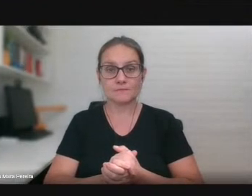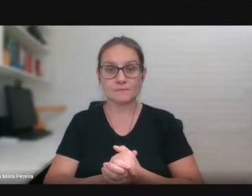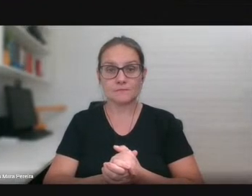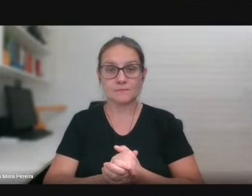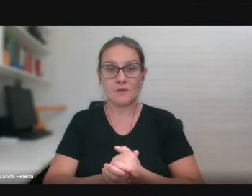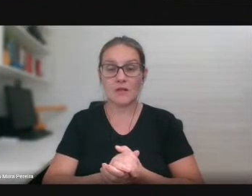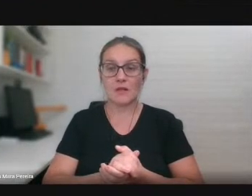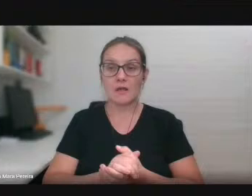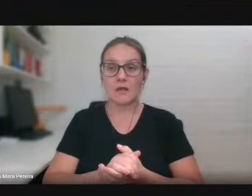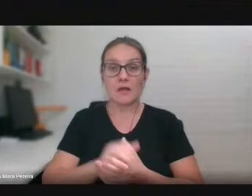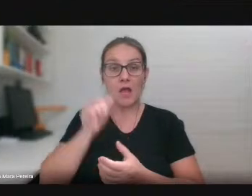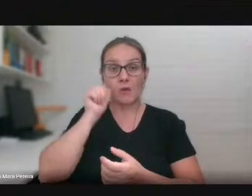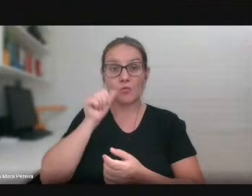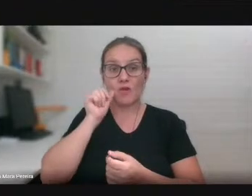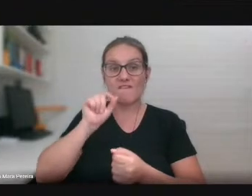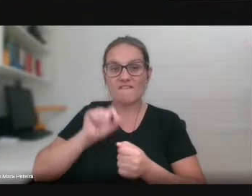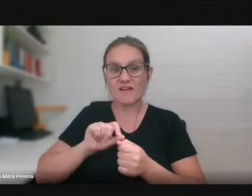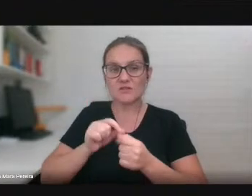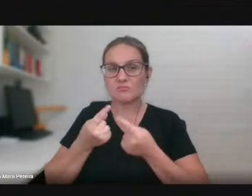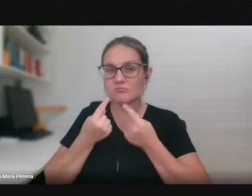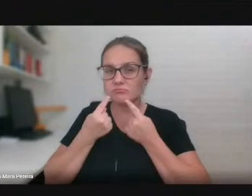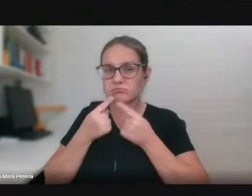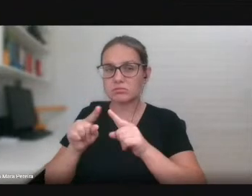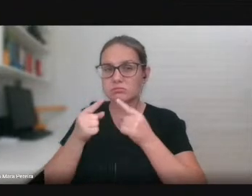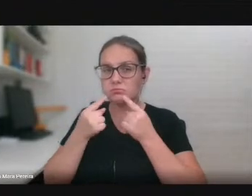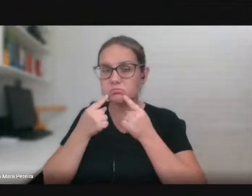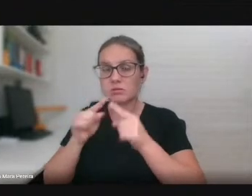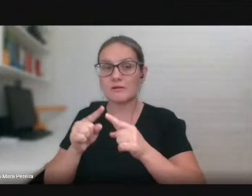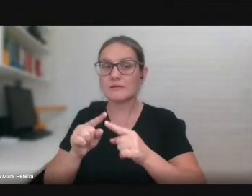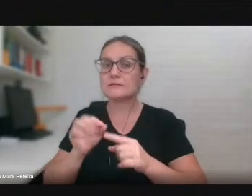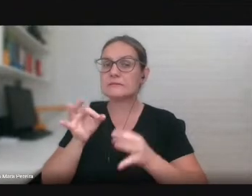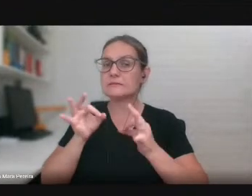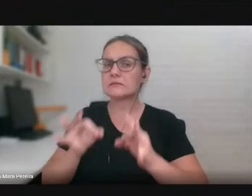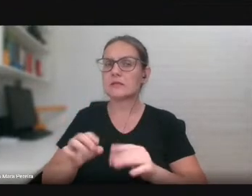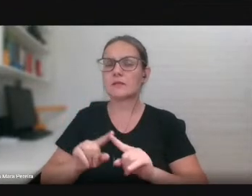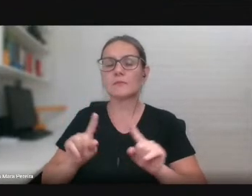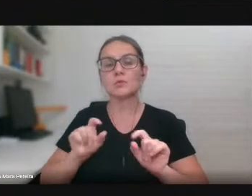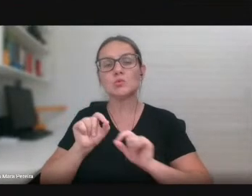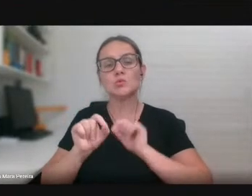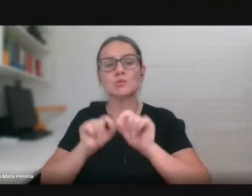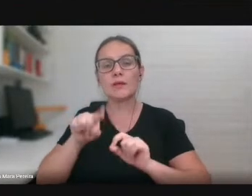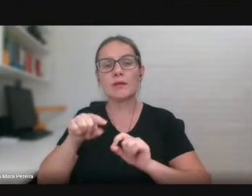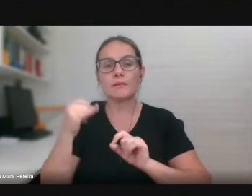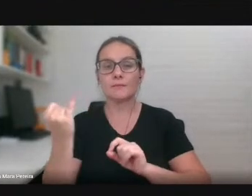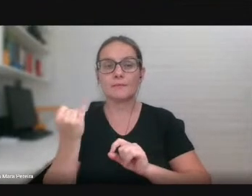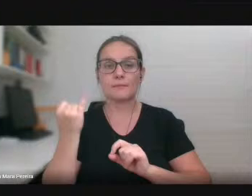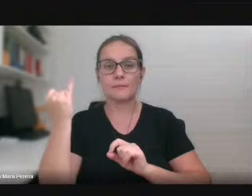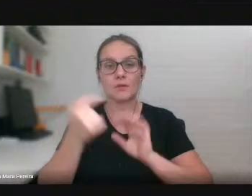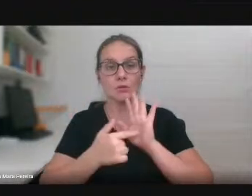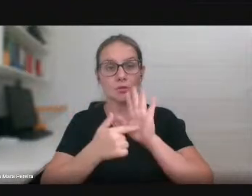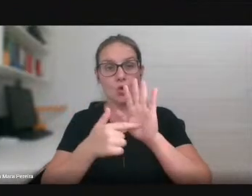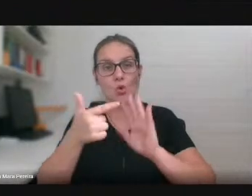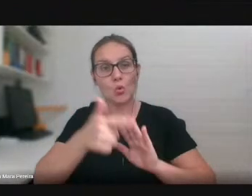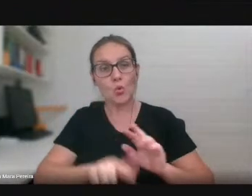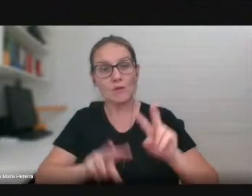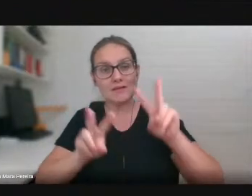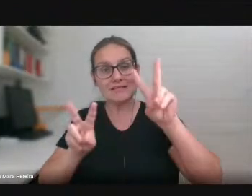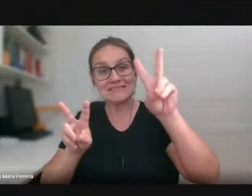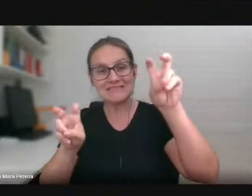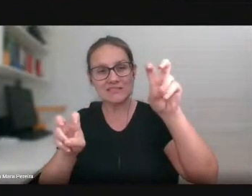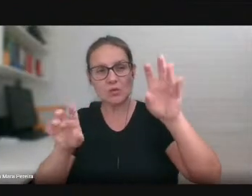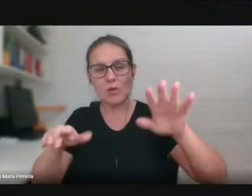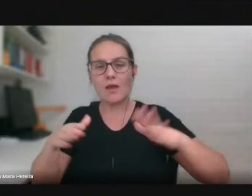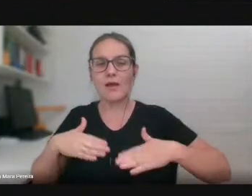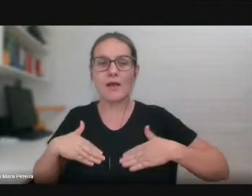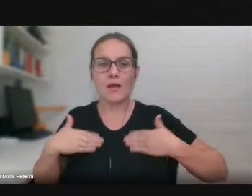crítica bastante contundente, mas o que temos para apresentar? Outra citação que me traz muita alegria